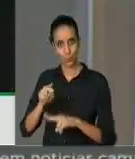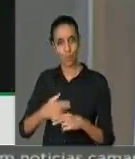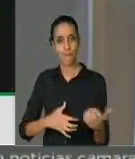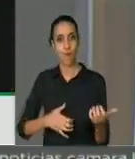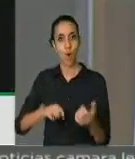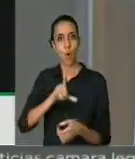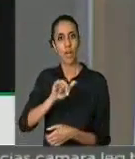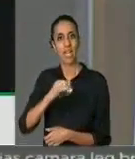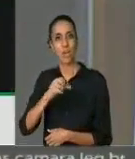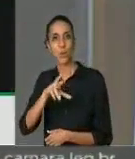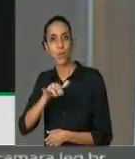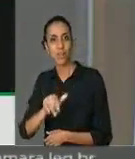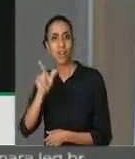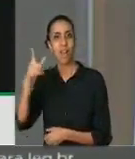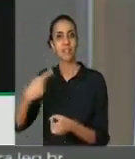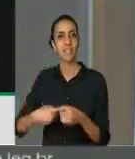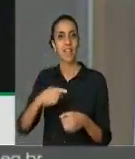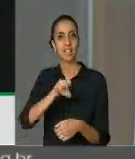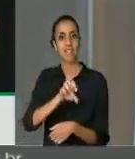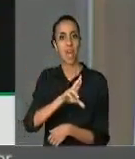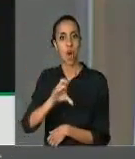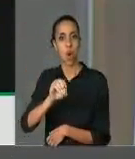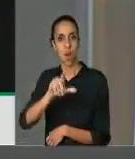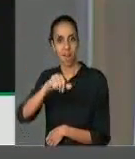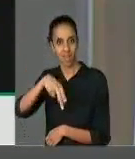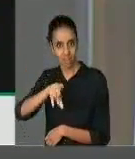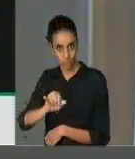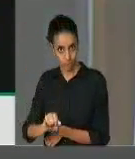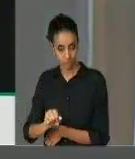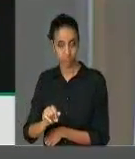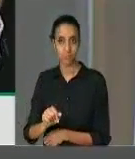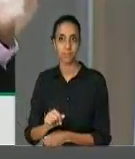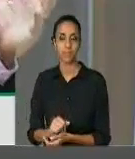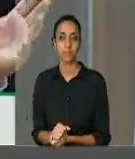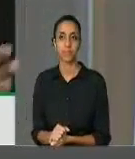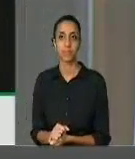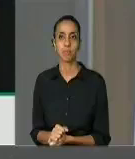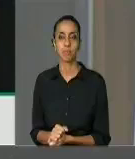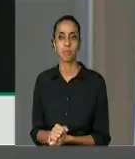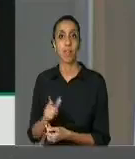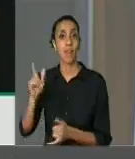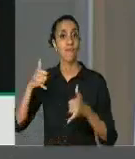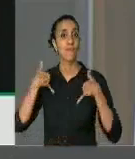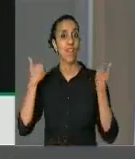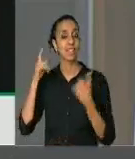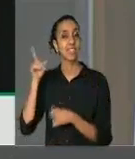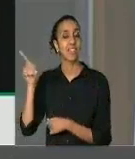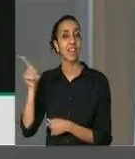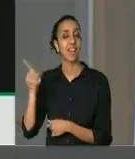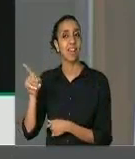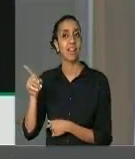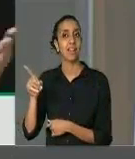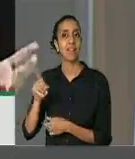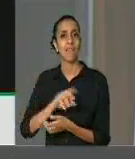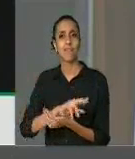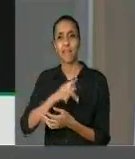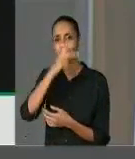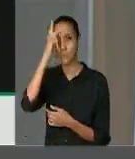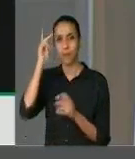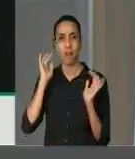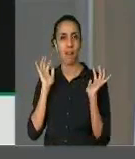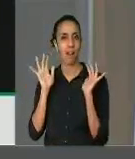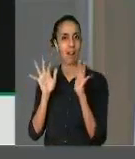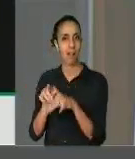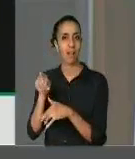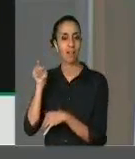Licuri, em Serra Holândia, e um forró com uma participação expressiva da população